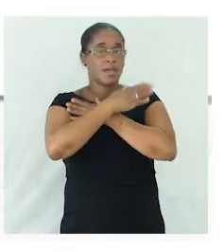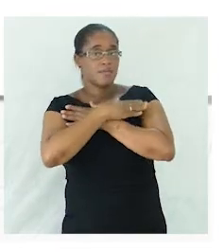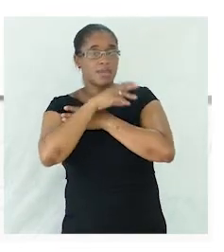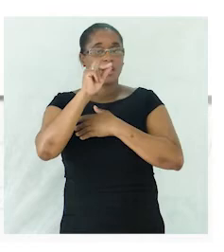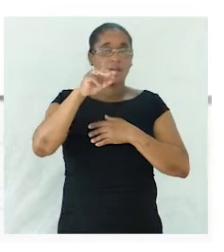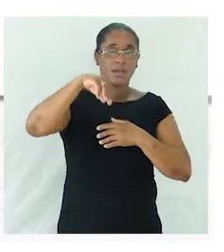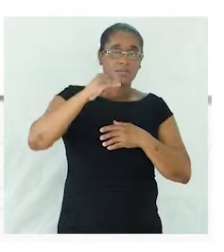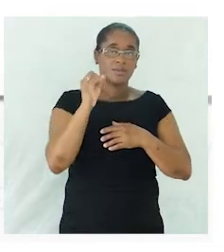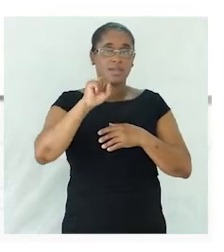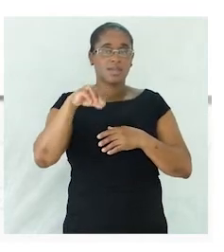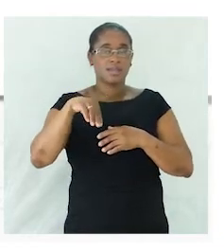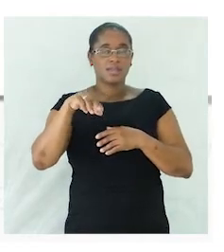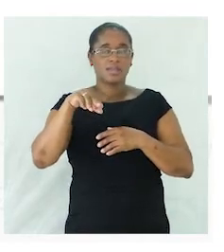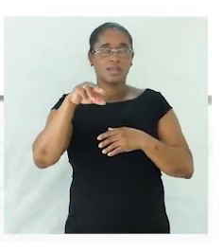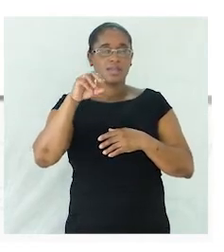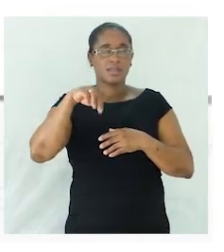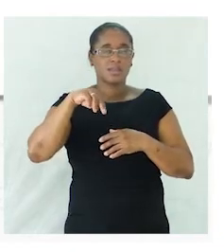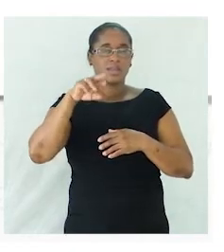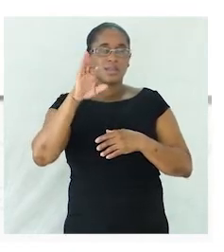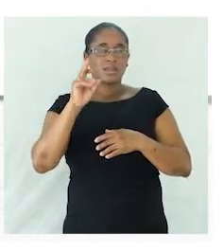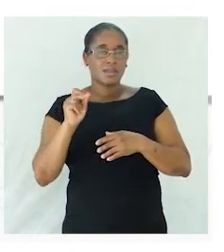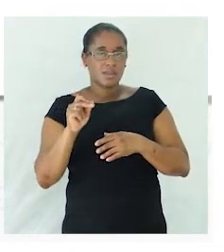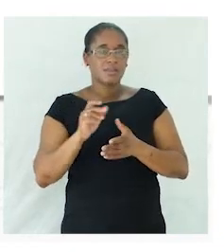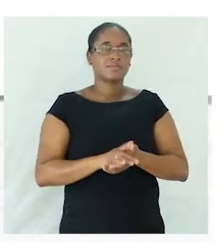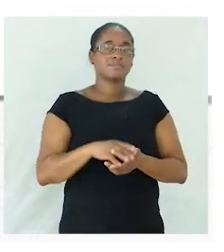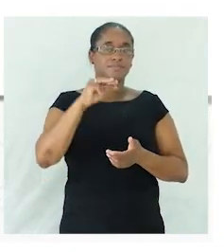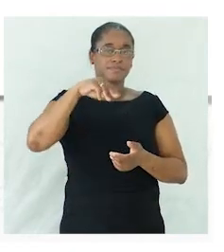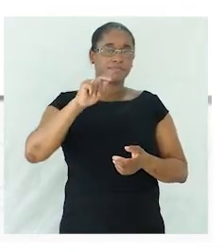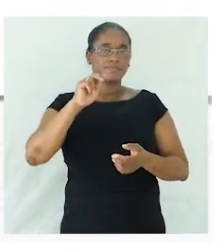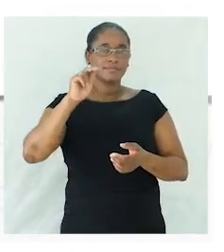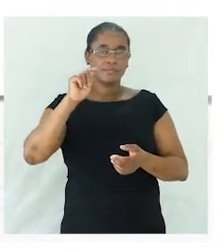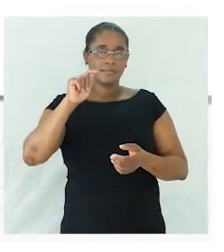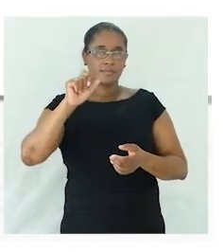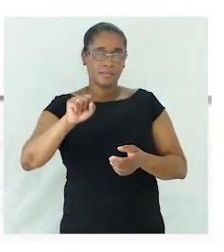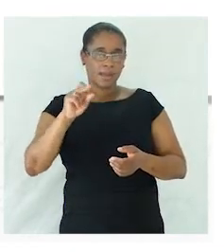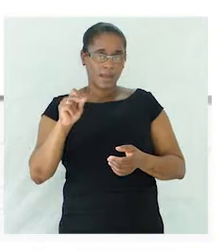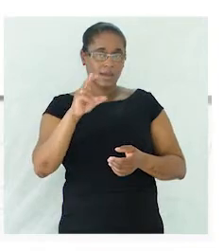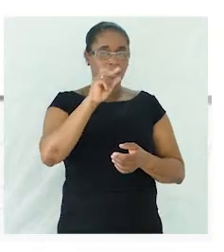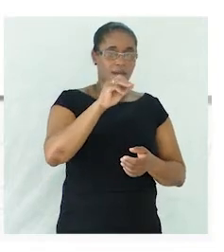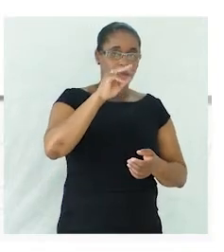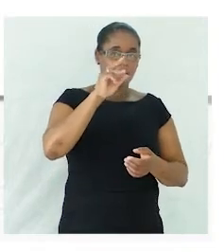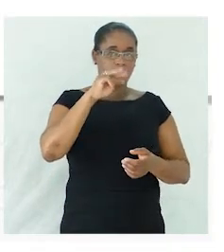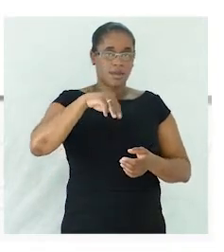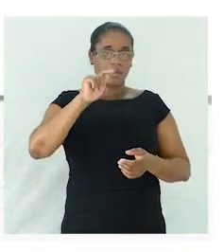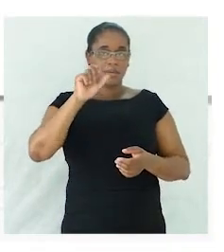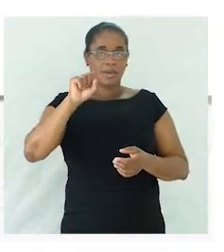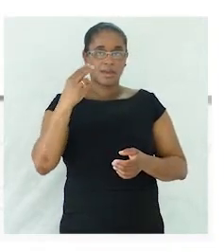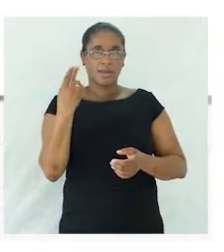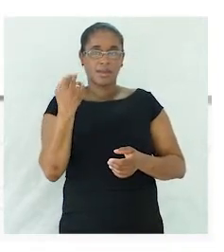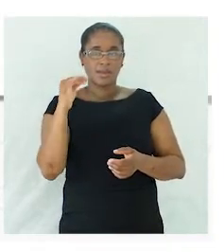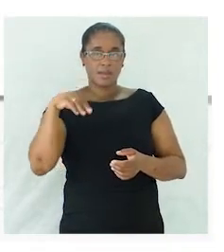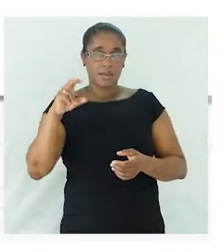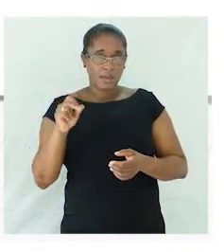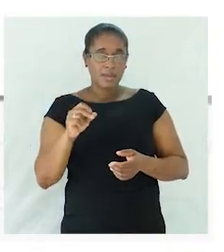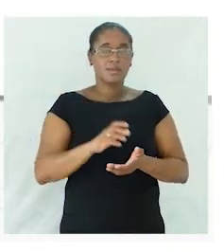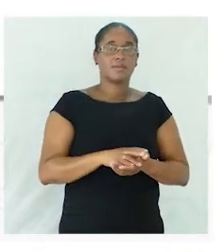meganzinha desculpem jardim jardinsito mas temos ainda o grau aumentativo